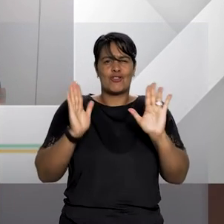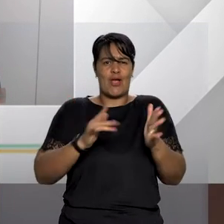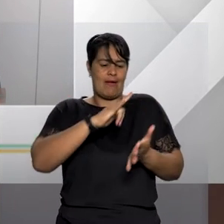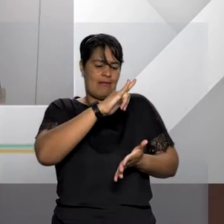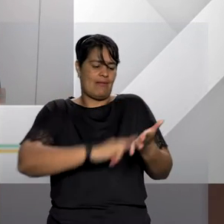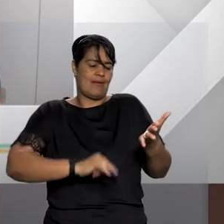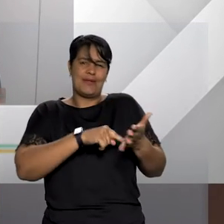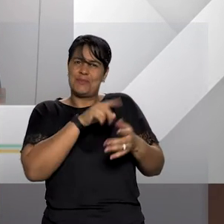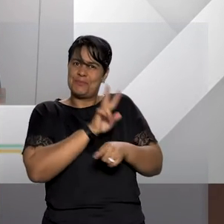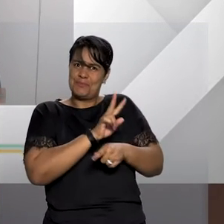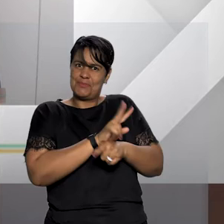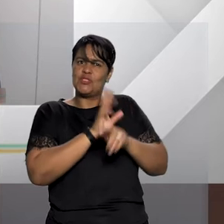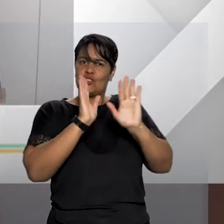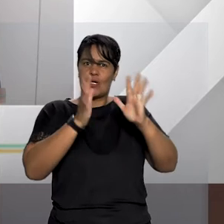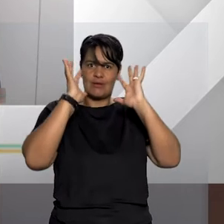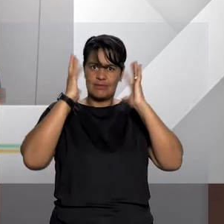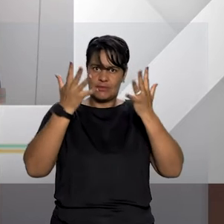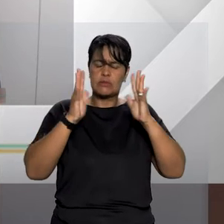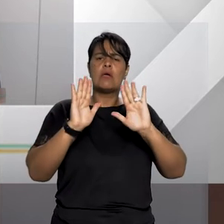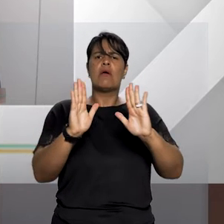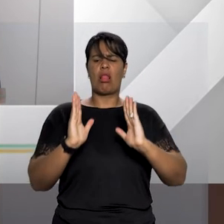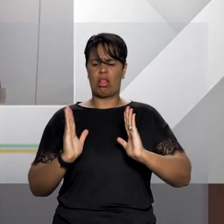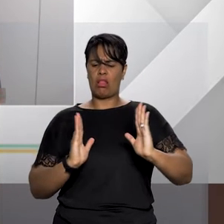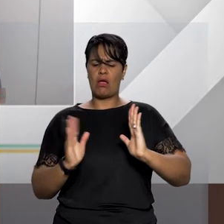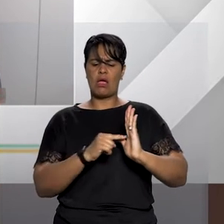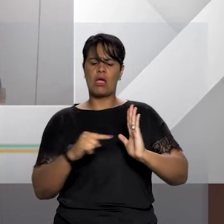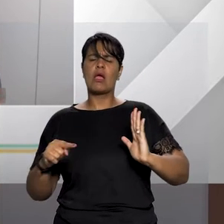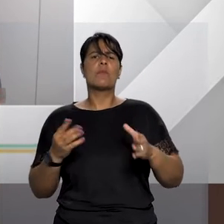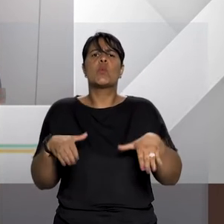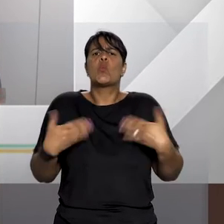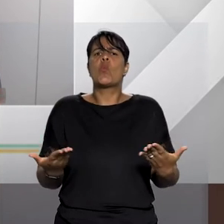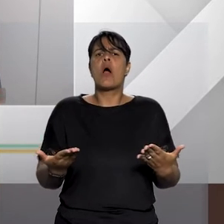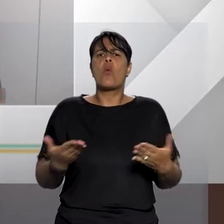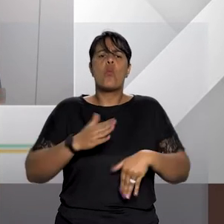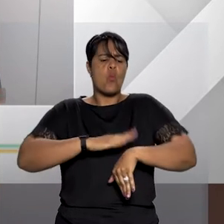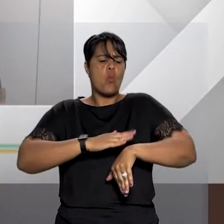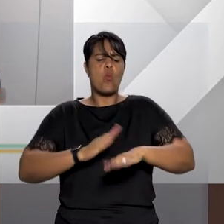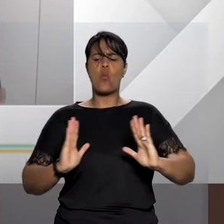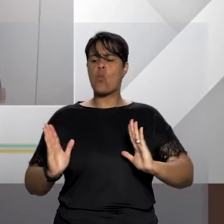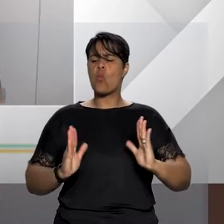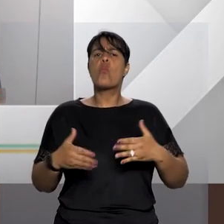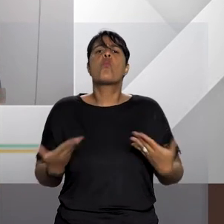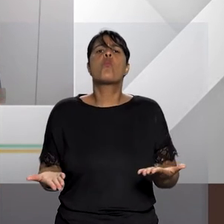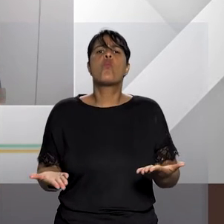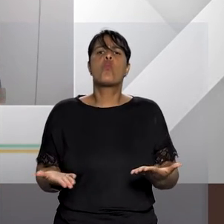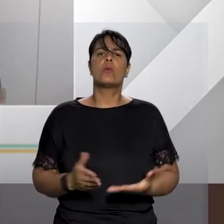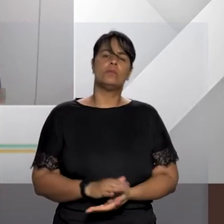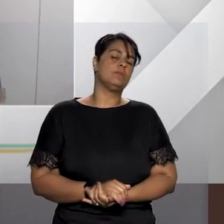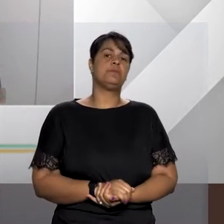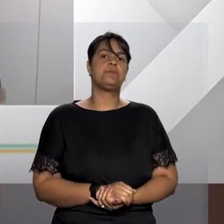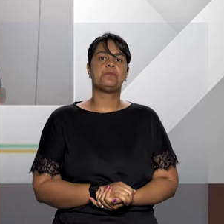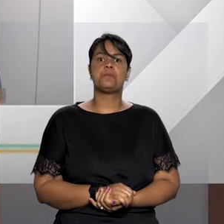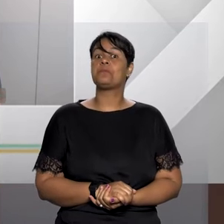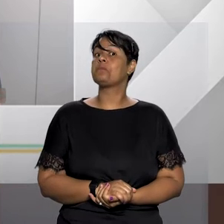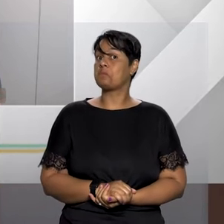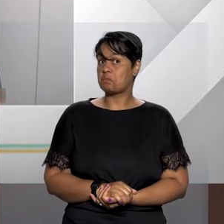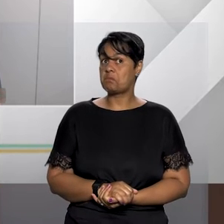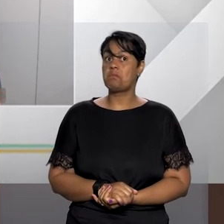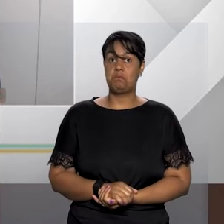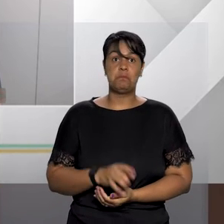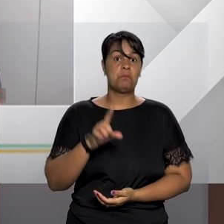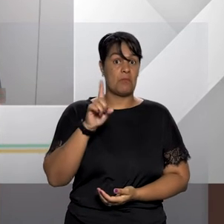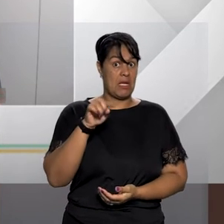judicialmente, elas têm um tempo para perdurar? Doutor Tiago? Essa é uma outra pergunta